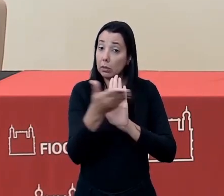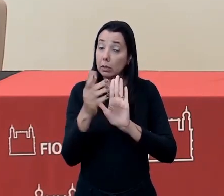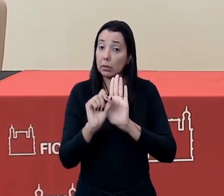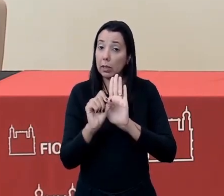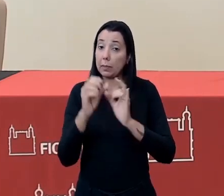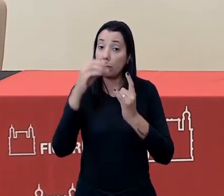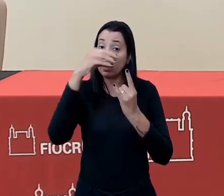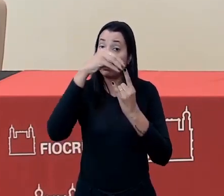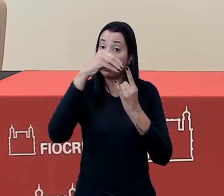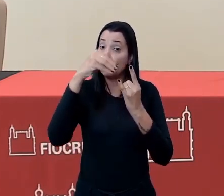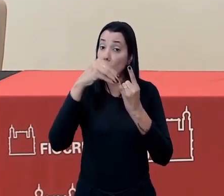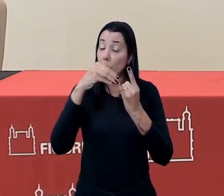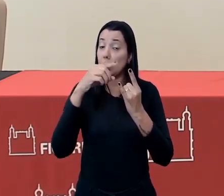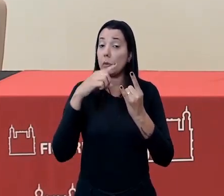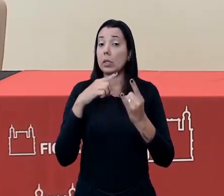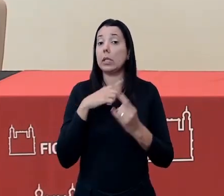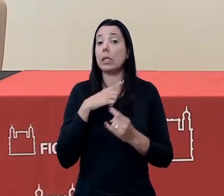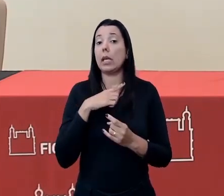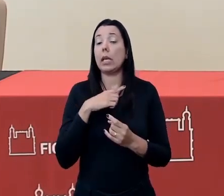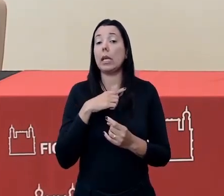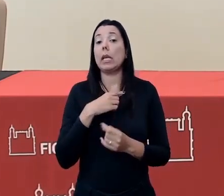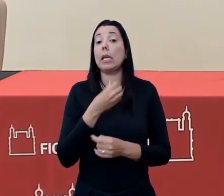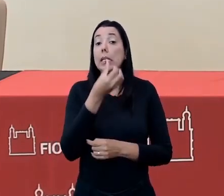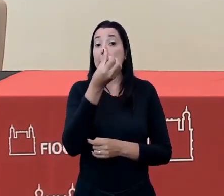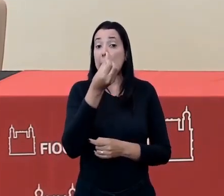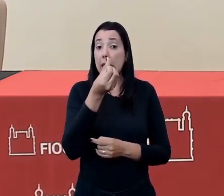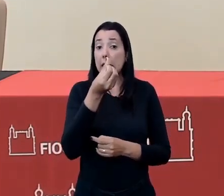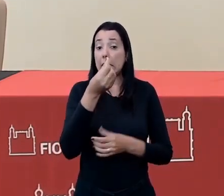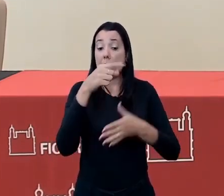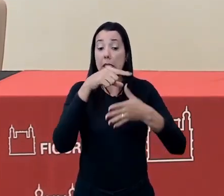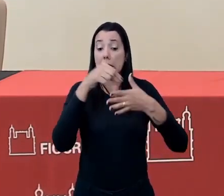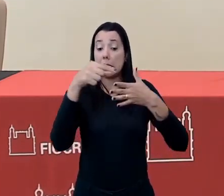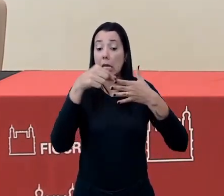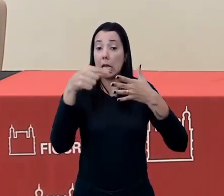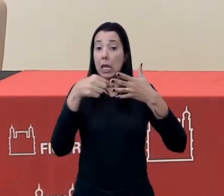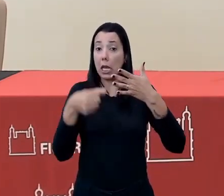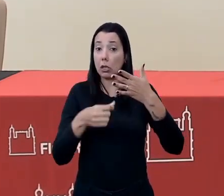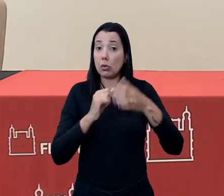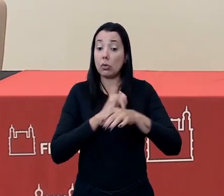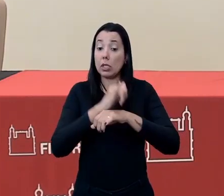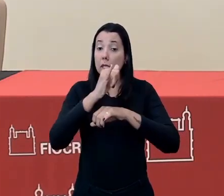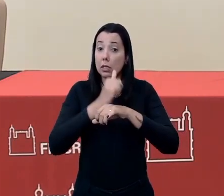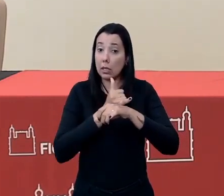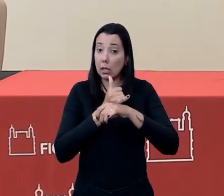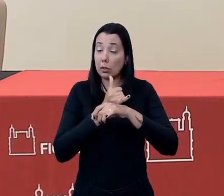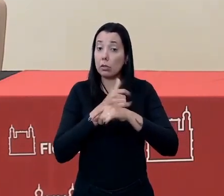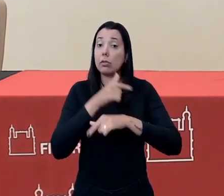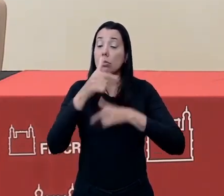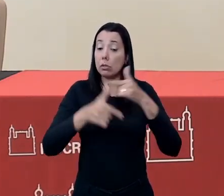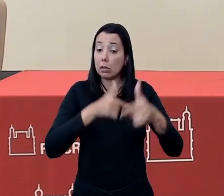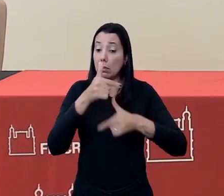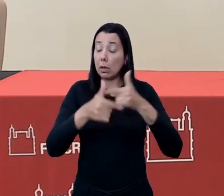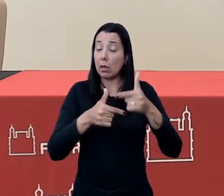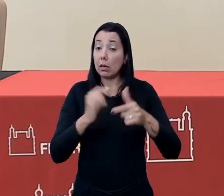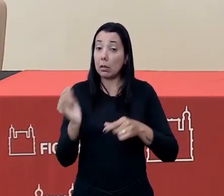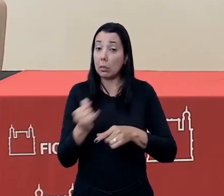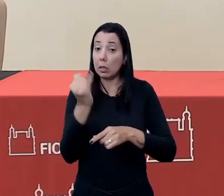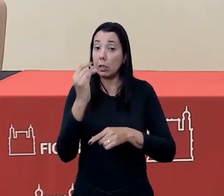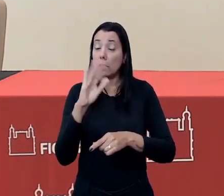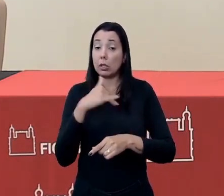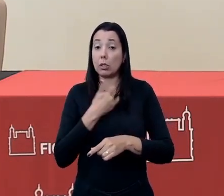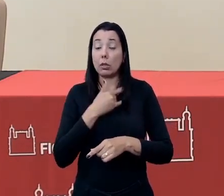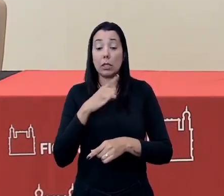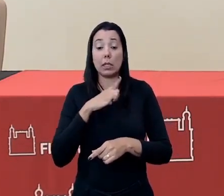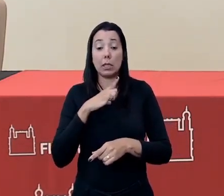a Fiocruz alencou seis eixos estratégicos de ação, e que é importante que nós todos tenhamos